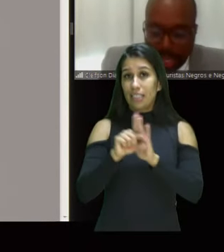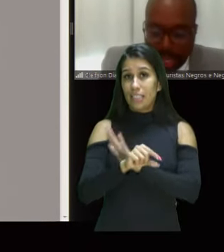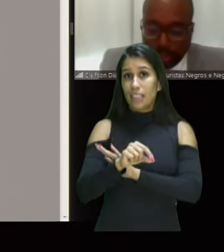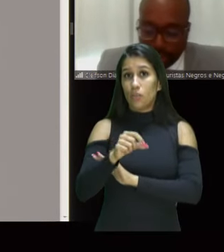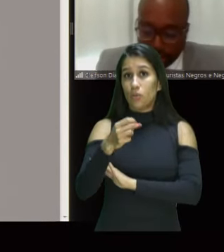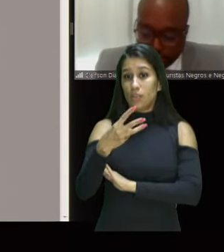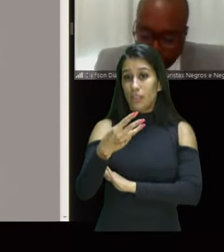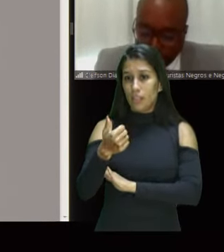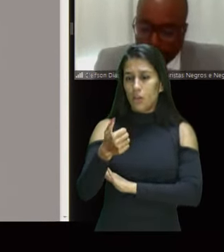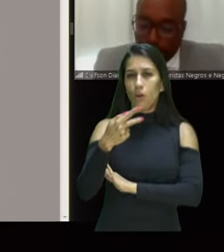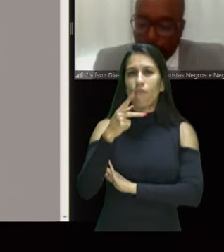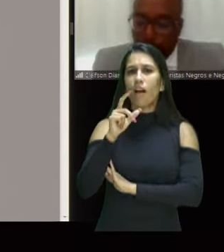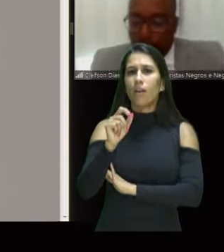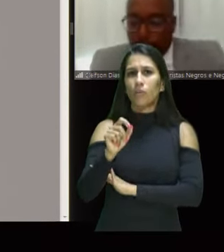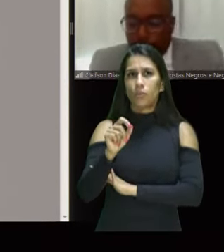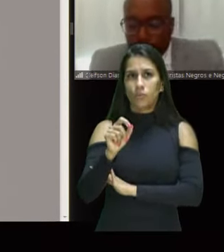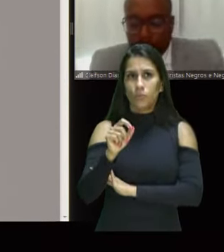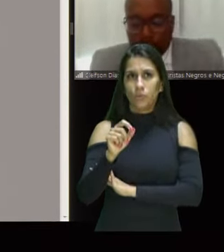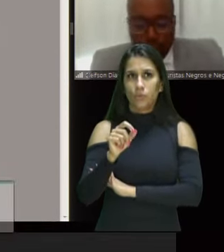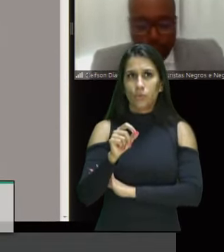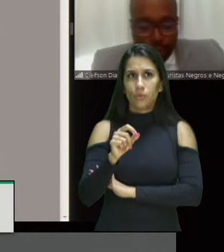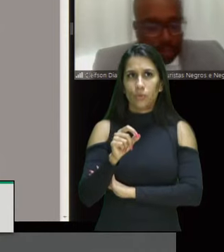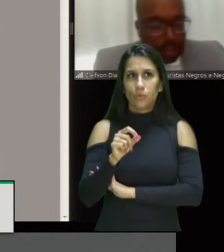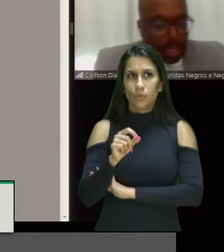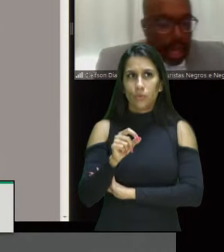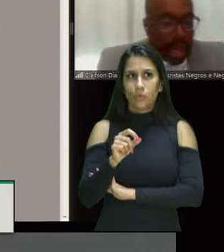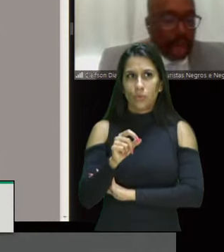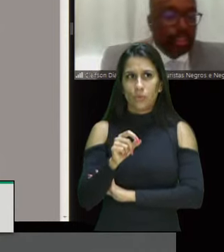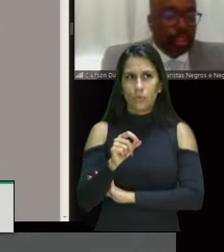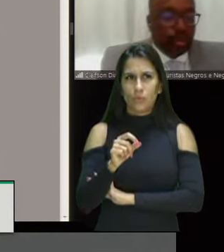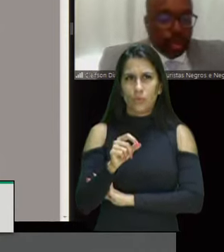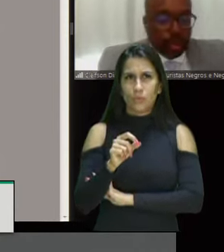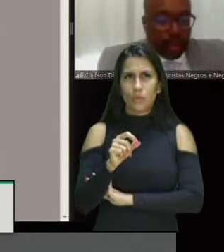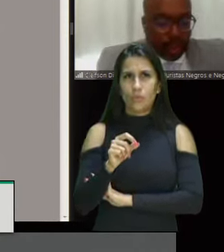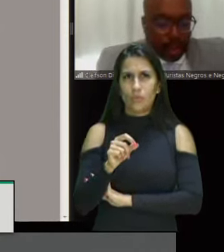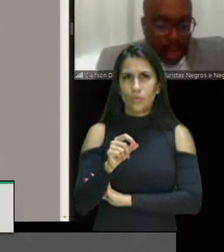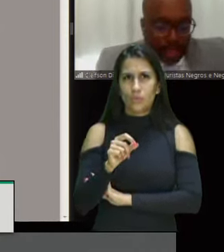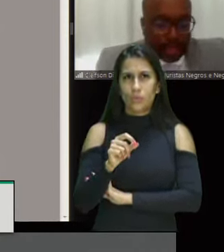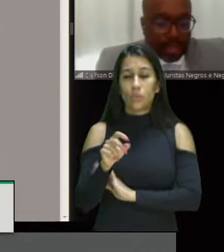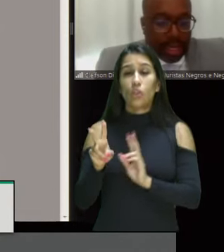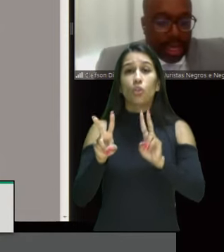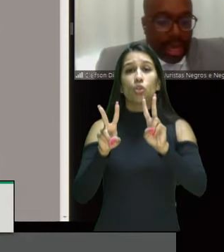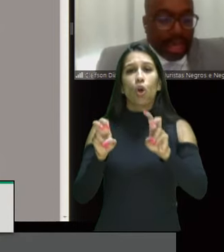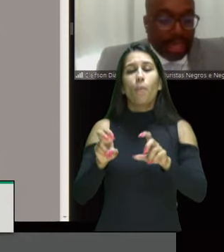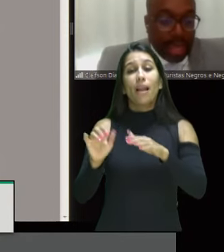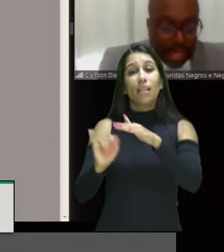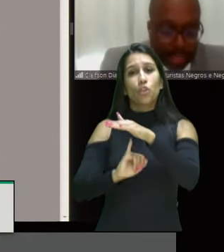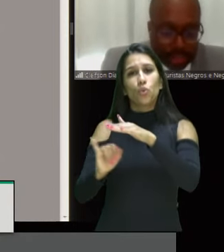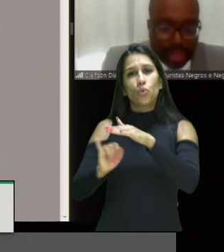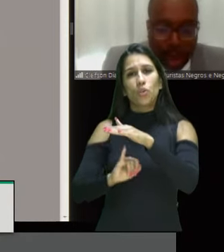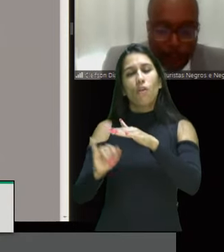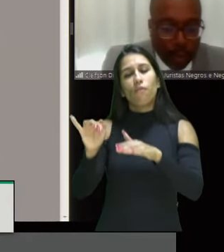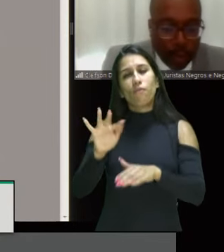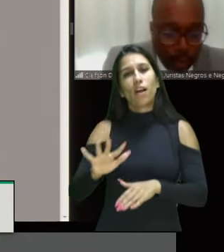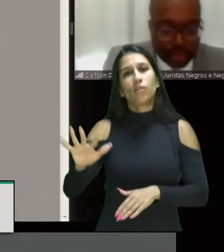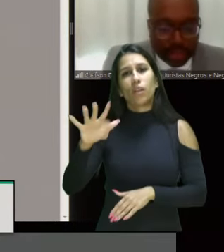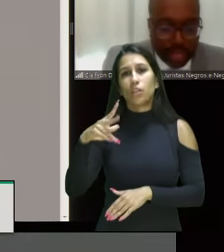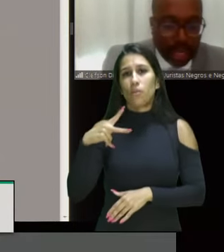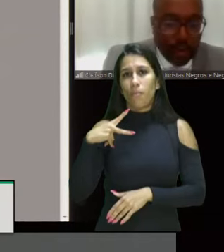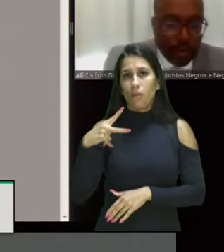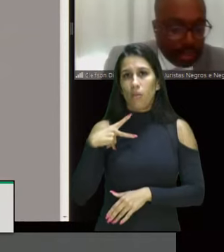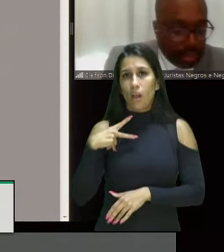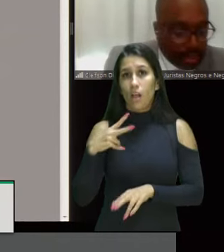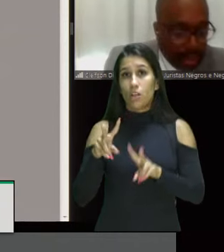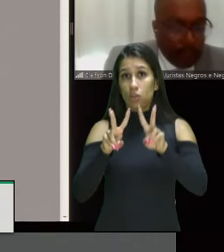extingue as isenções de PIS e CONFINS às instituições particulares aderentes ao ProUni,